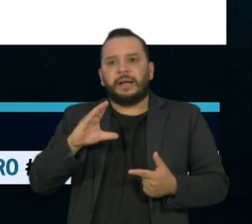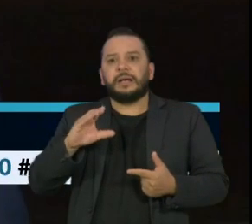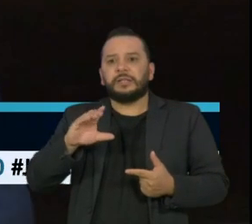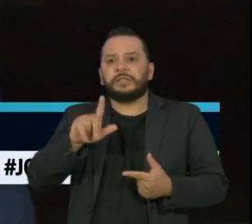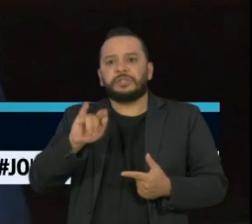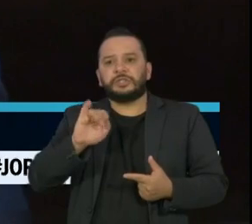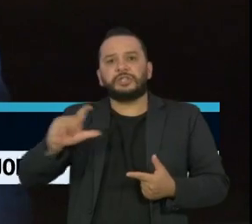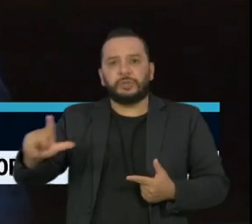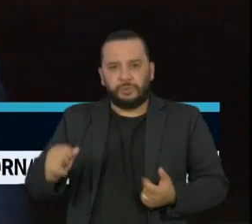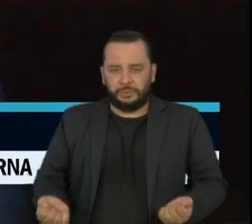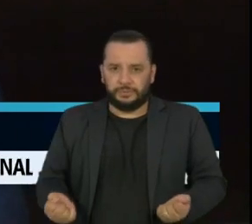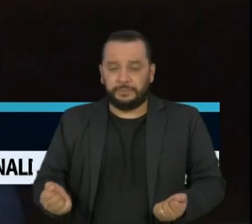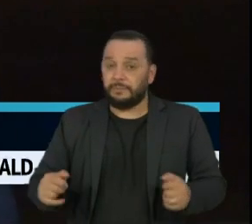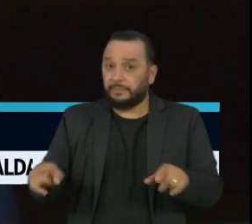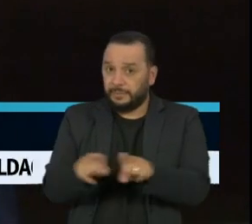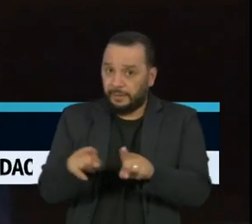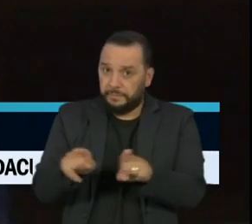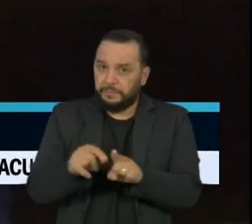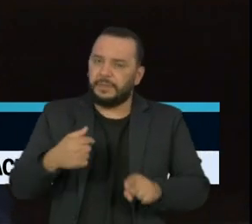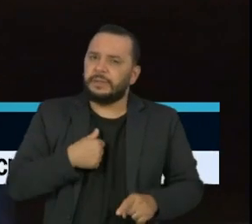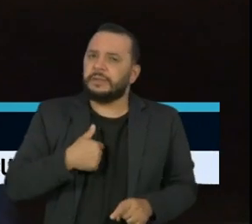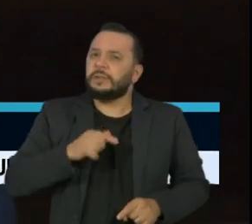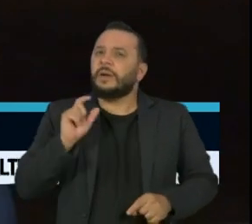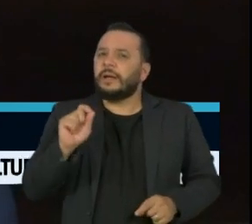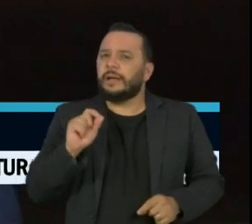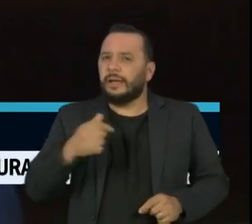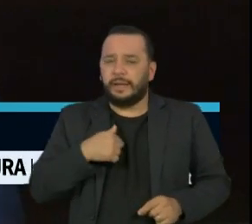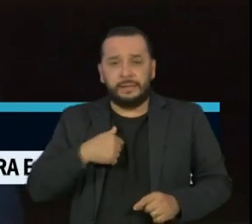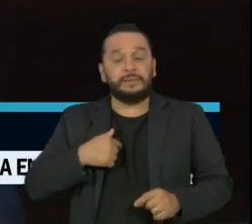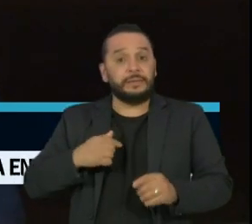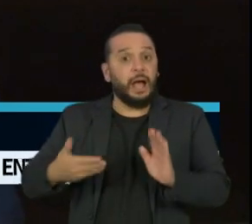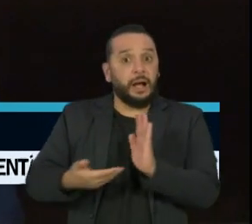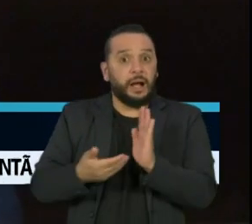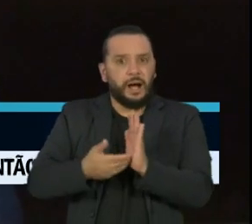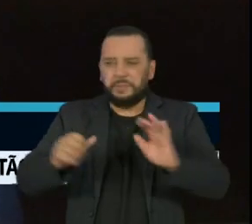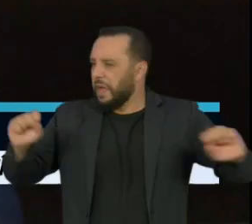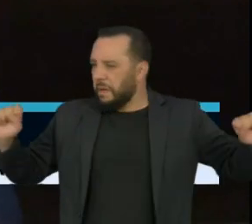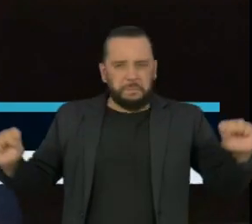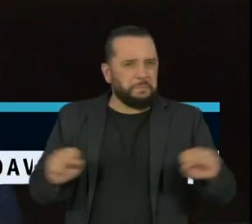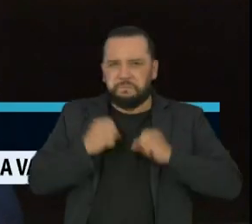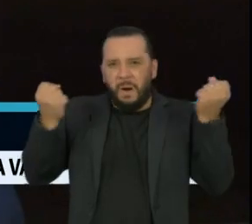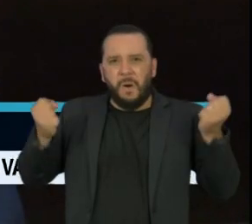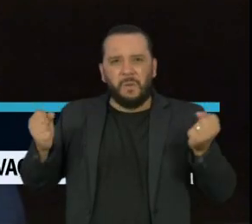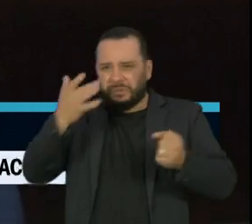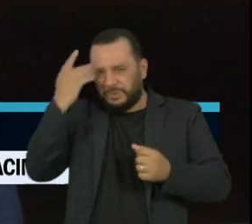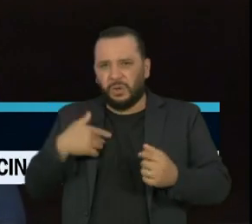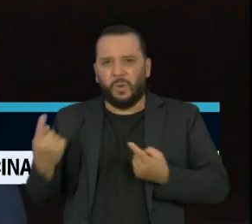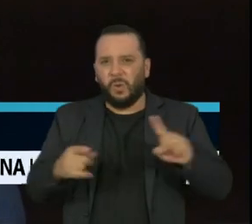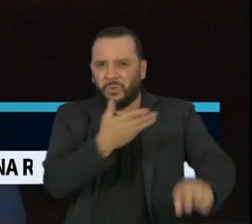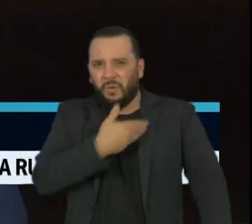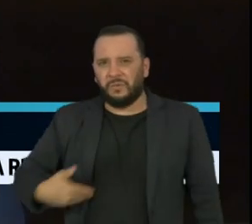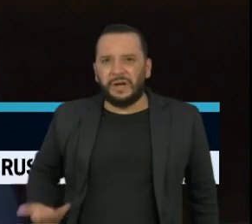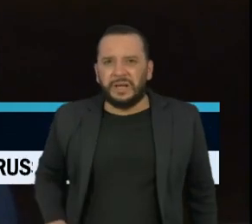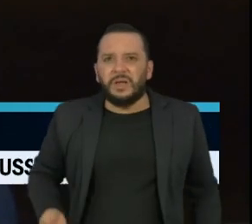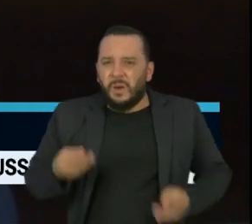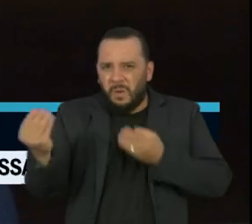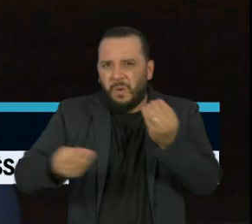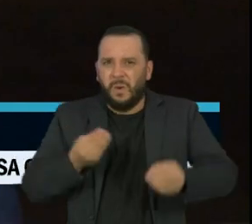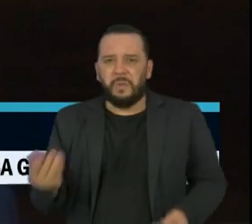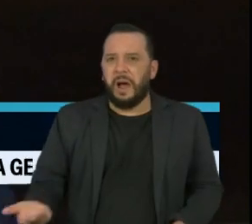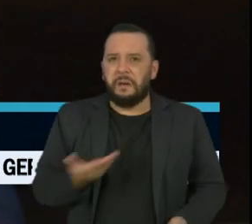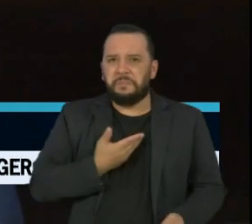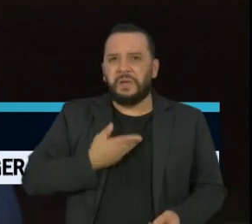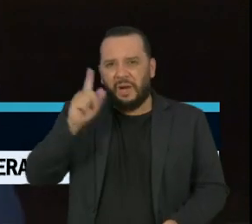Na Câmara dos Deputados, no entanto, a notícia gerou revolta entre parlamentares da oposição, que classificaram a postura do colega